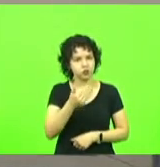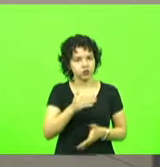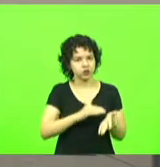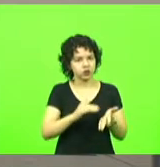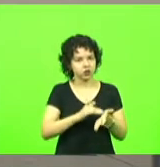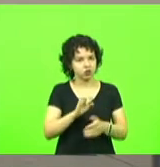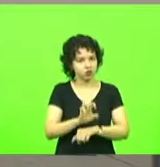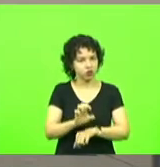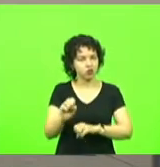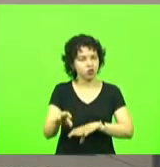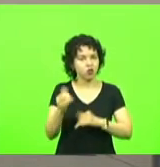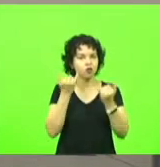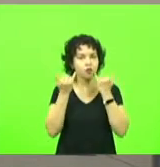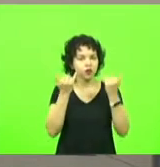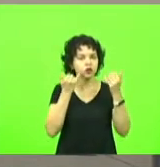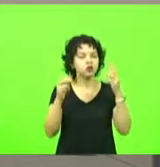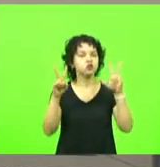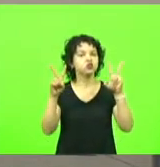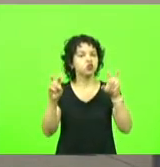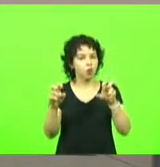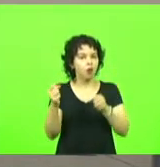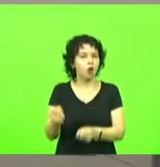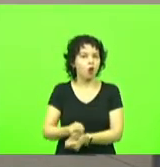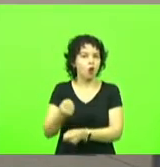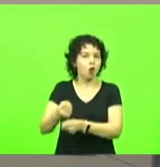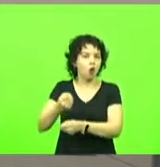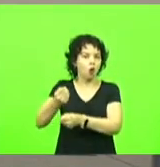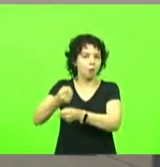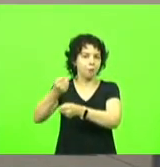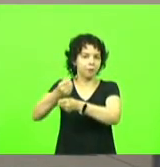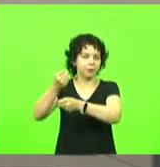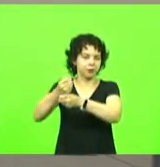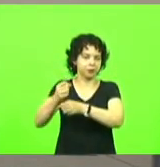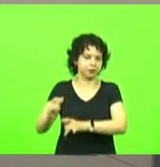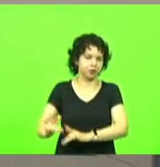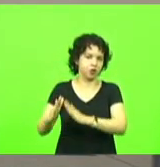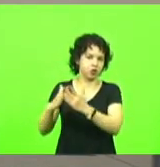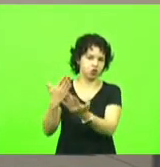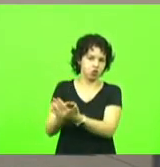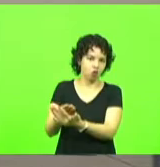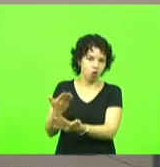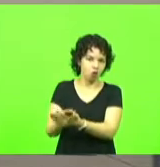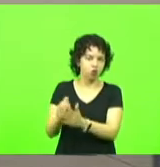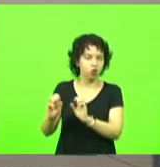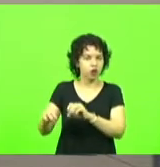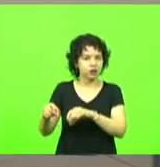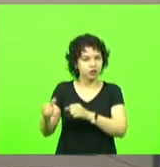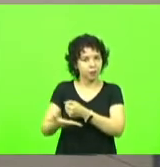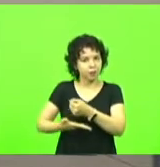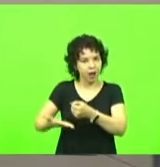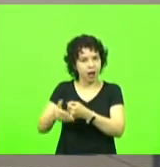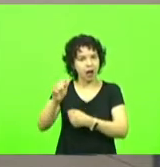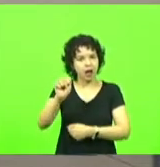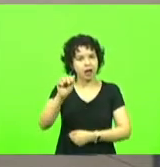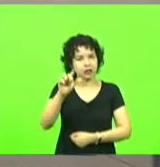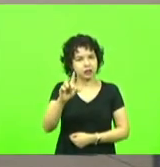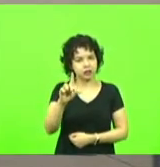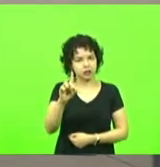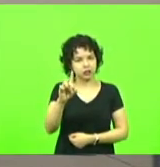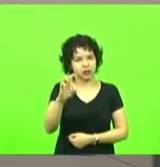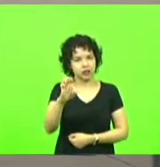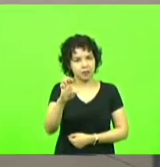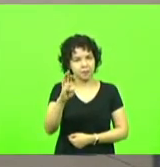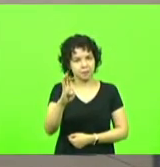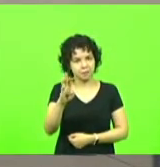acerca das obras a serem realizadas na escola educação básica derbal Ramos da Silva